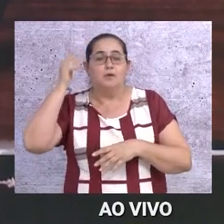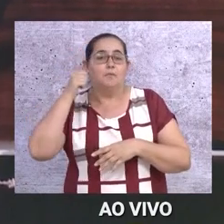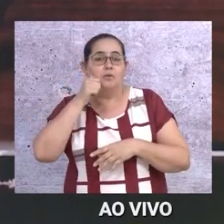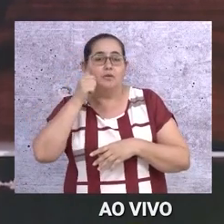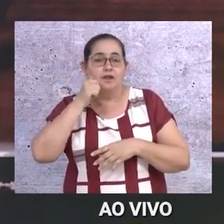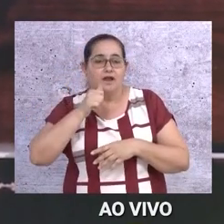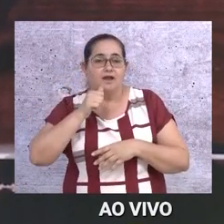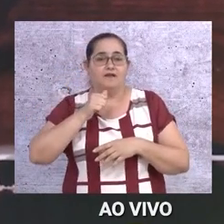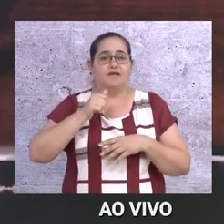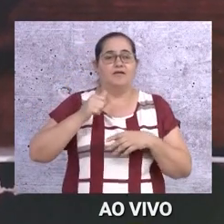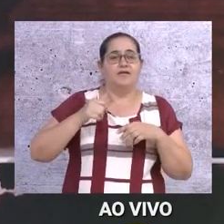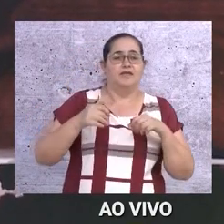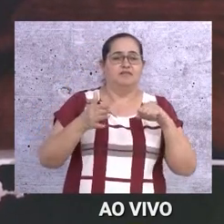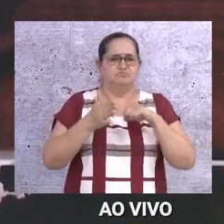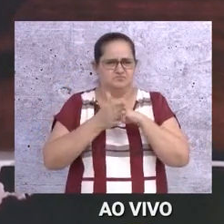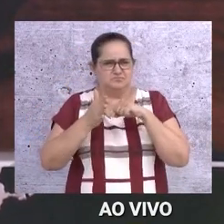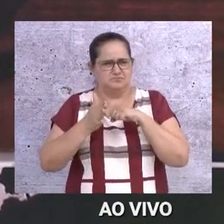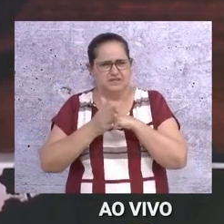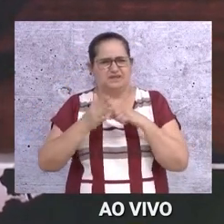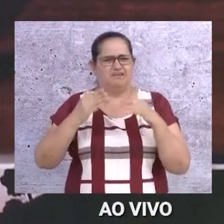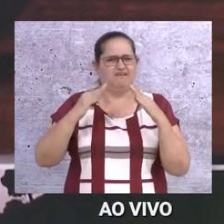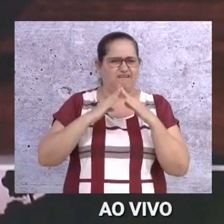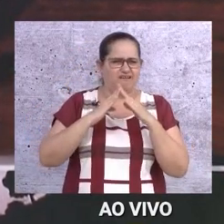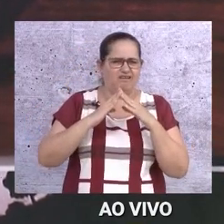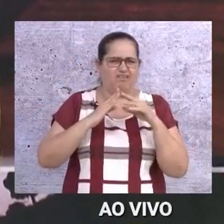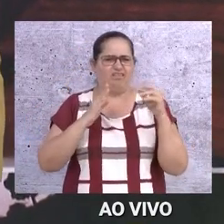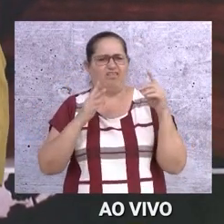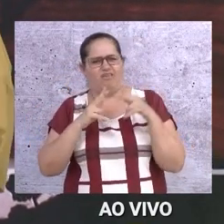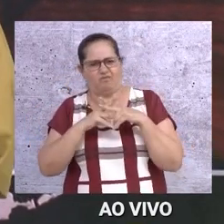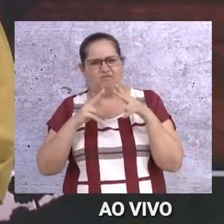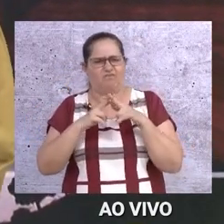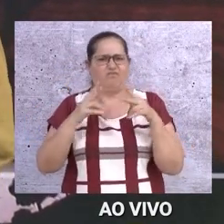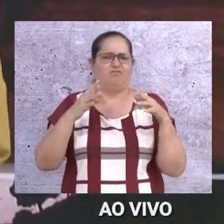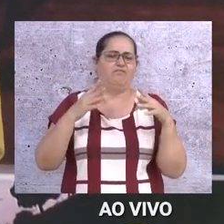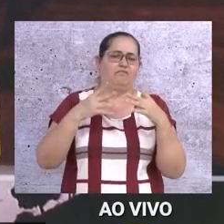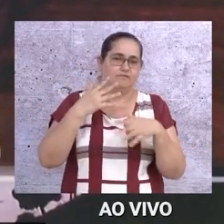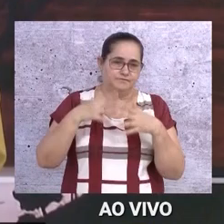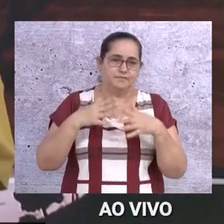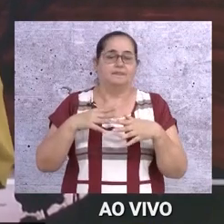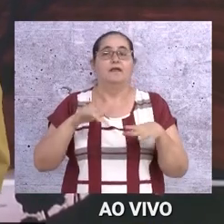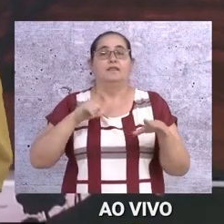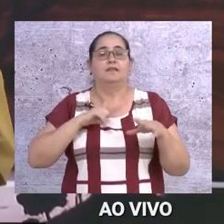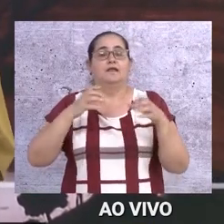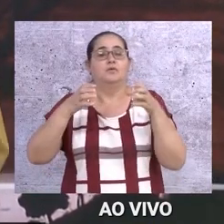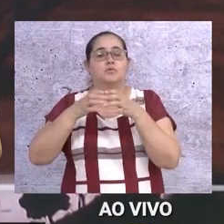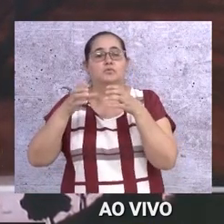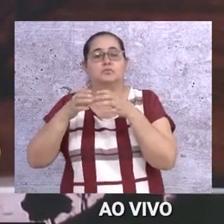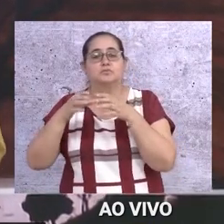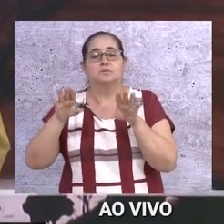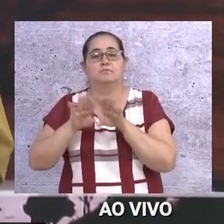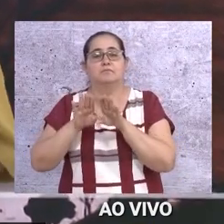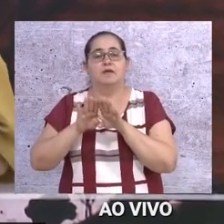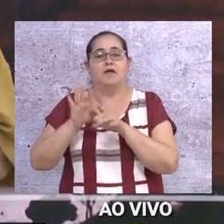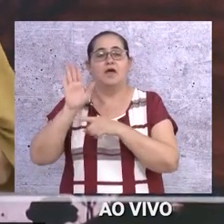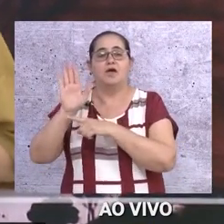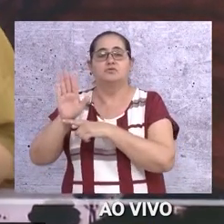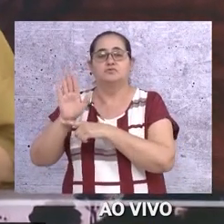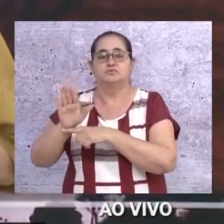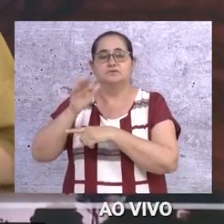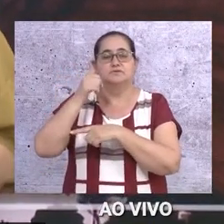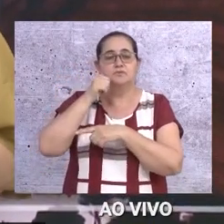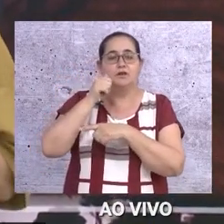violência doméstica e familiar. Temos uma casa-abrigo. Temos toda uma equipe técnica que dá o